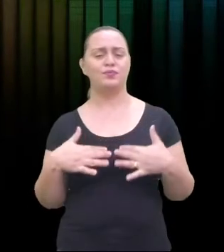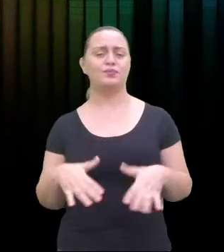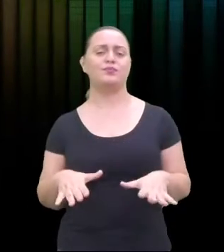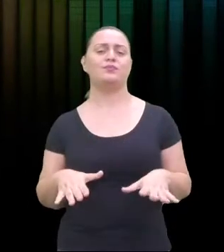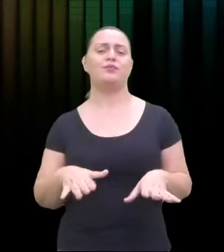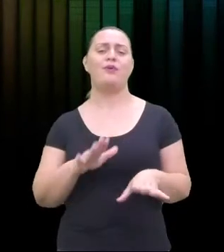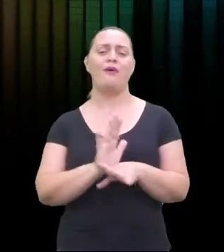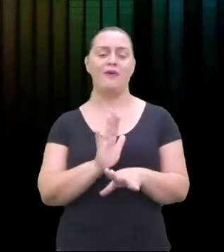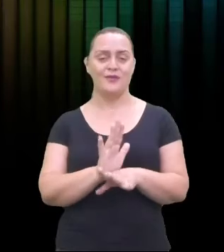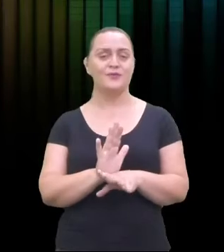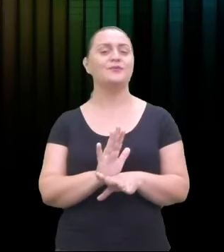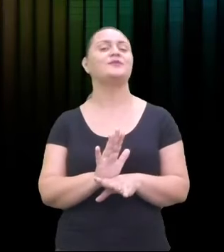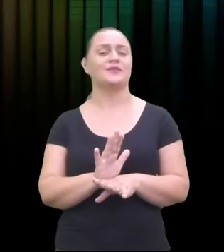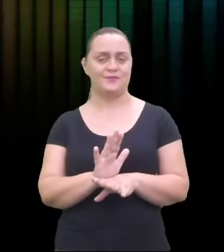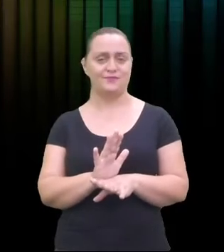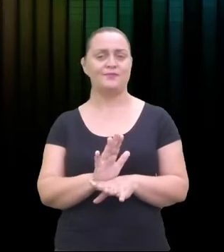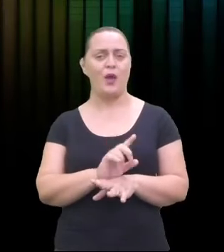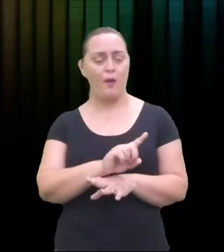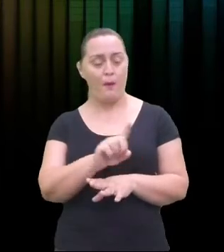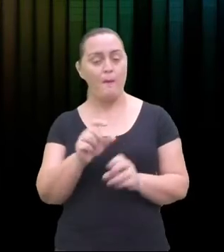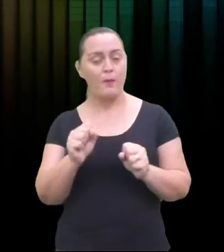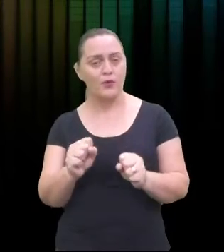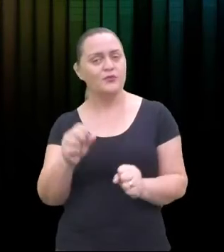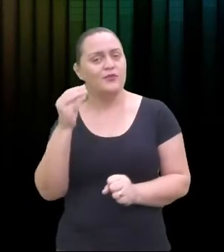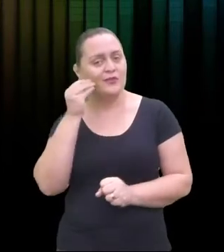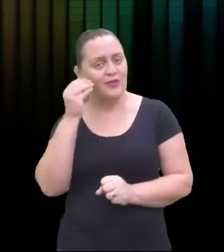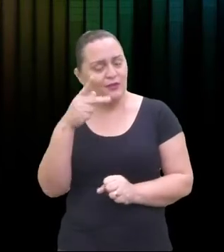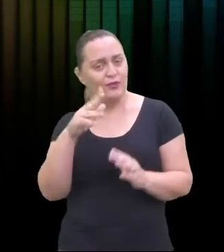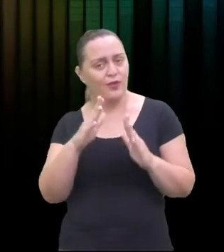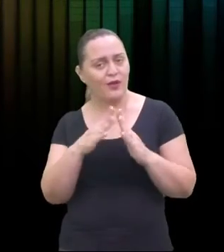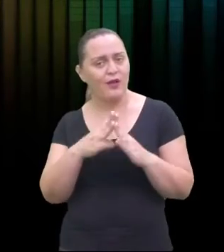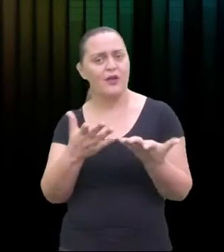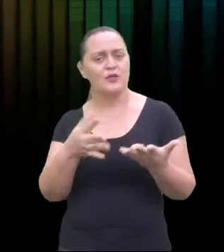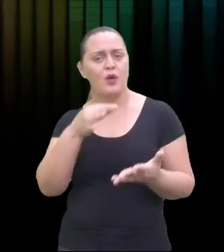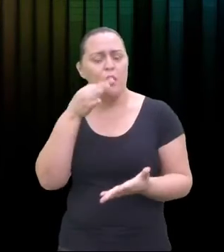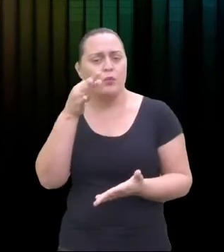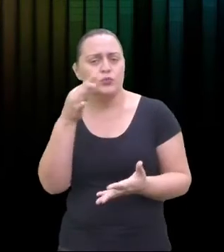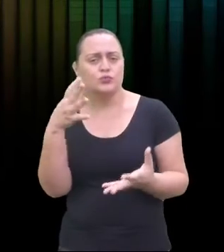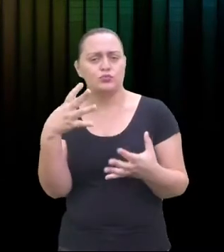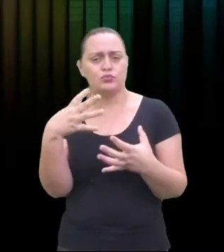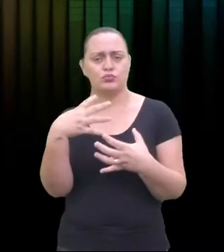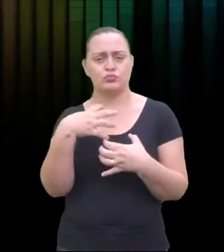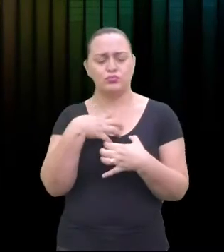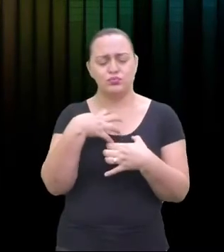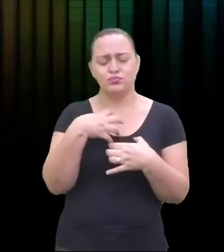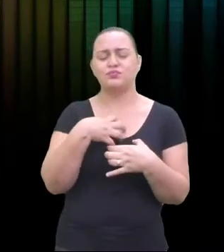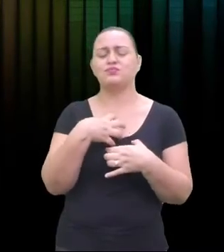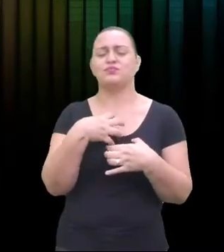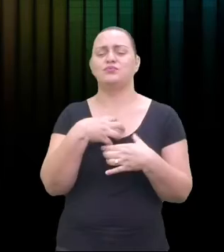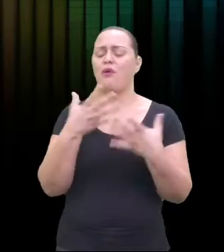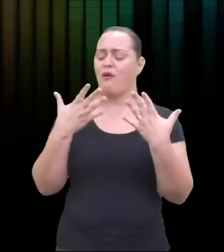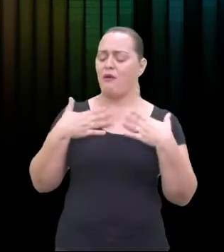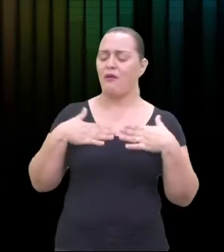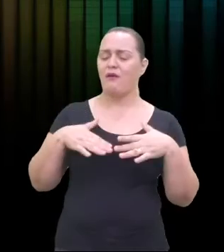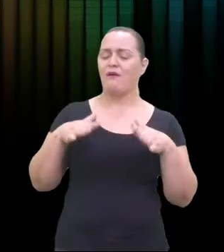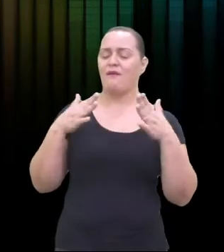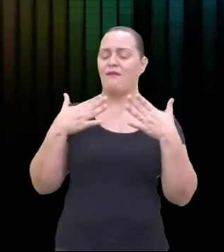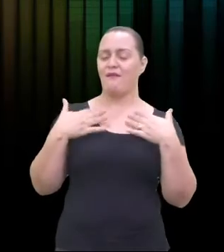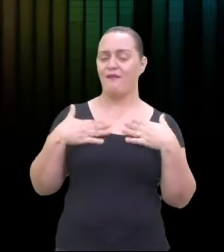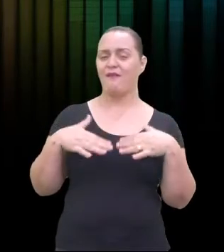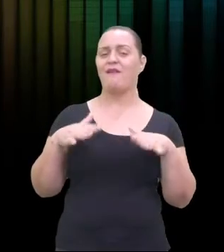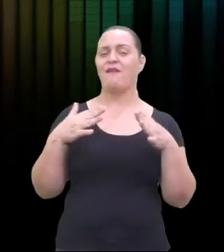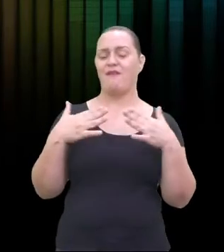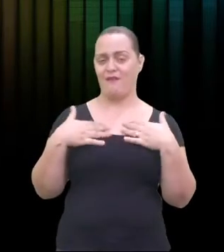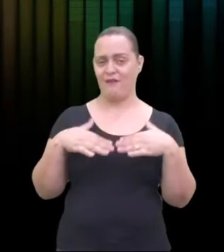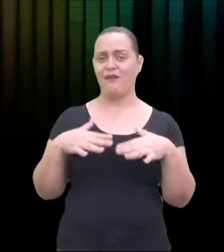melhor. Vamos fazer isso em casa. Vamos usar músicas para despertar esse nosso lado mais calmo, que nesses